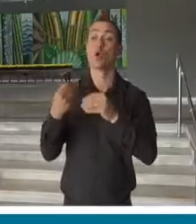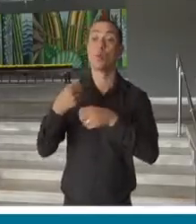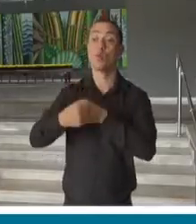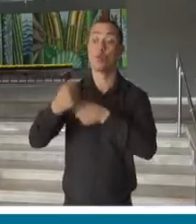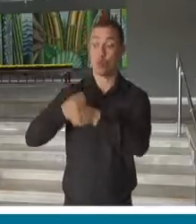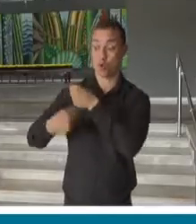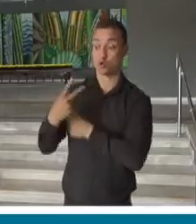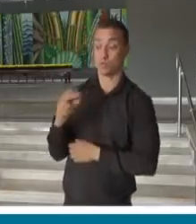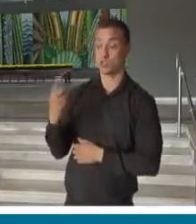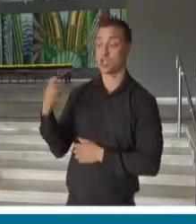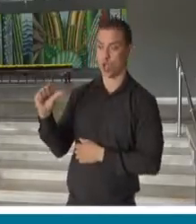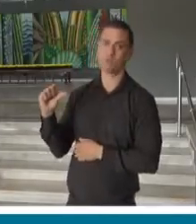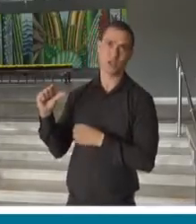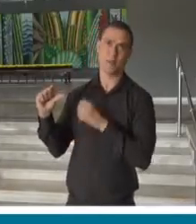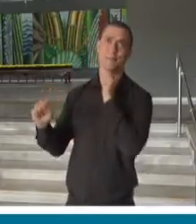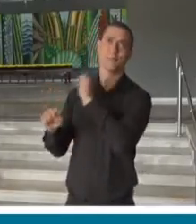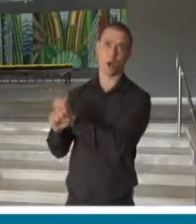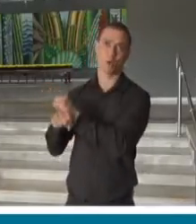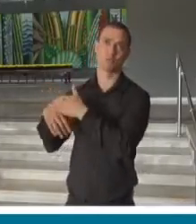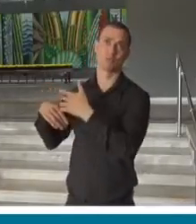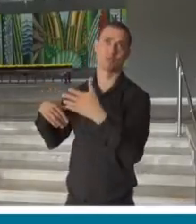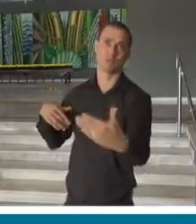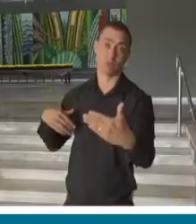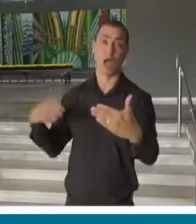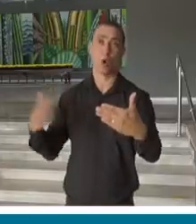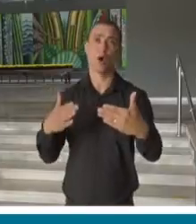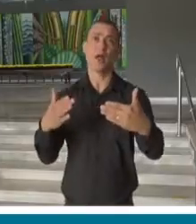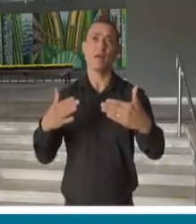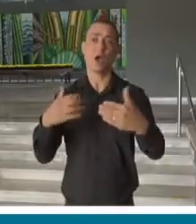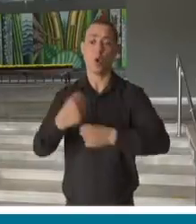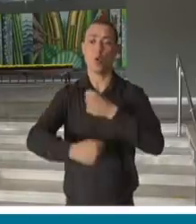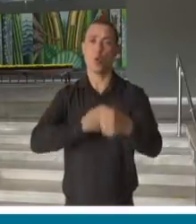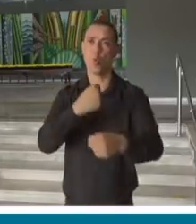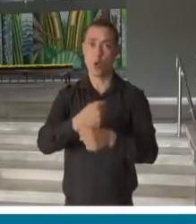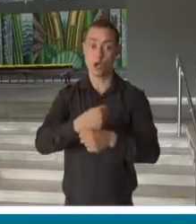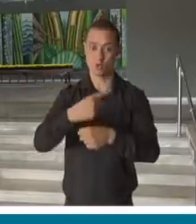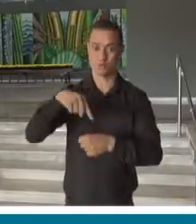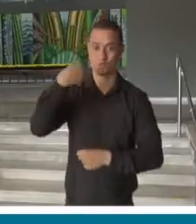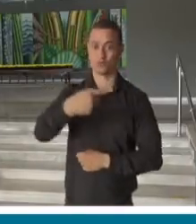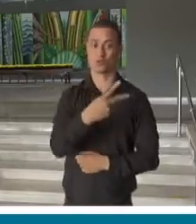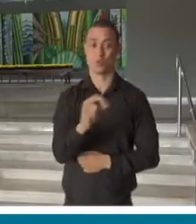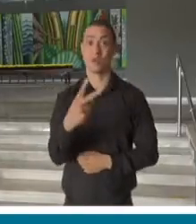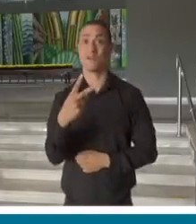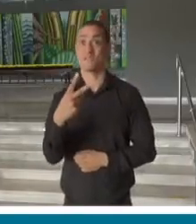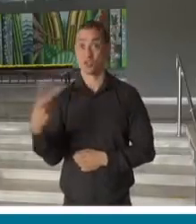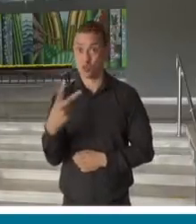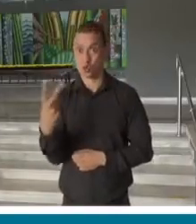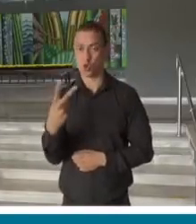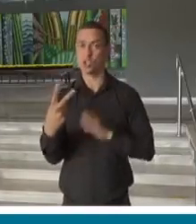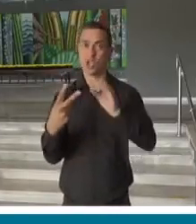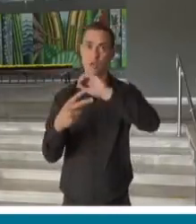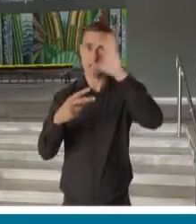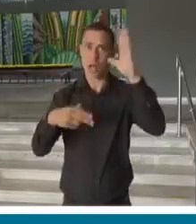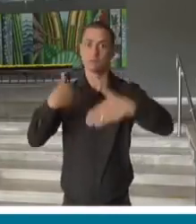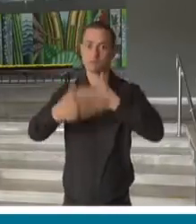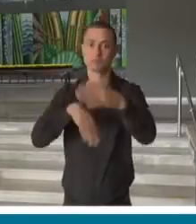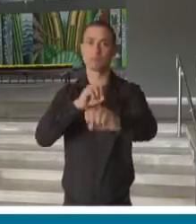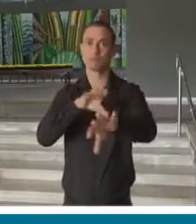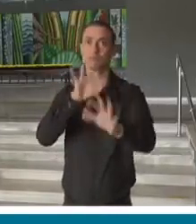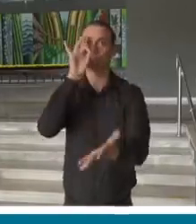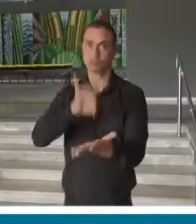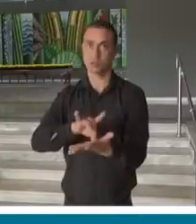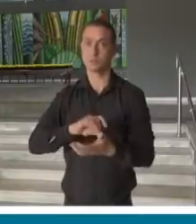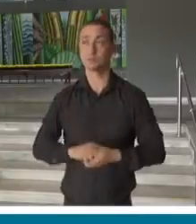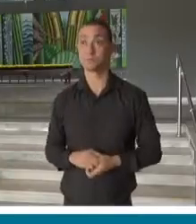2019, com a pandemia, obviamente, nós vamos ter um ano, se Deus quiser, no ano que vem, conseguindo aplicar isso, o governador, de fato.